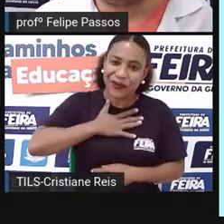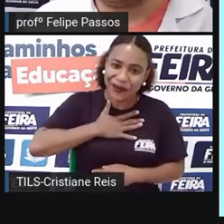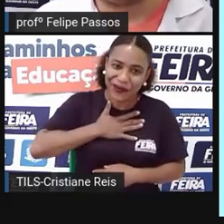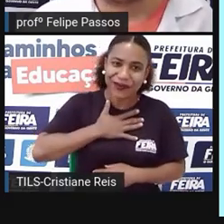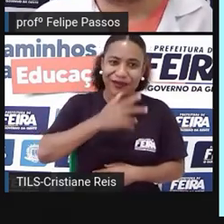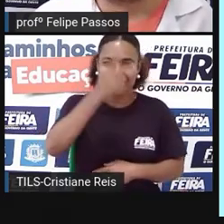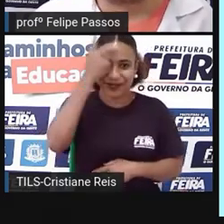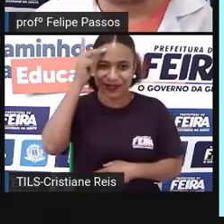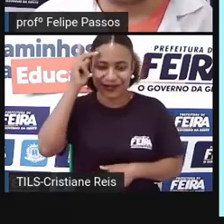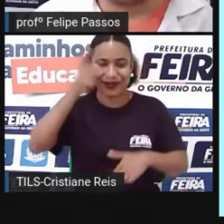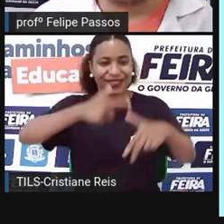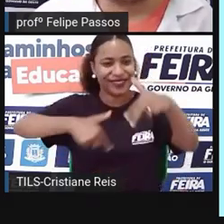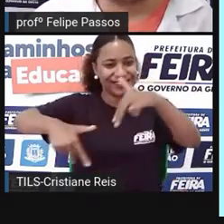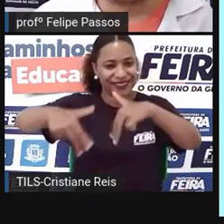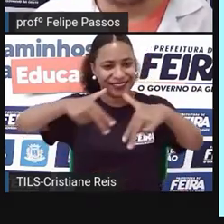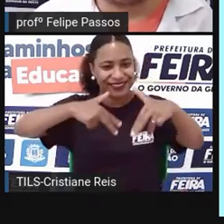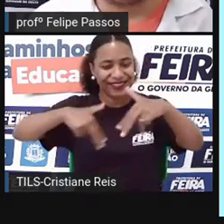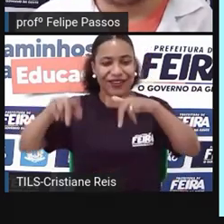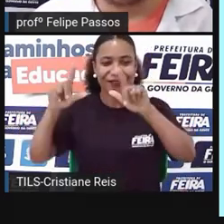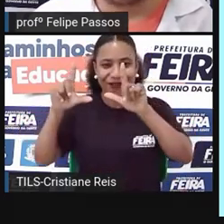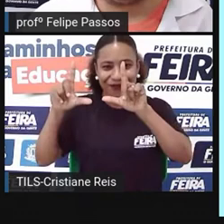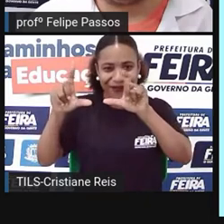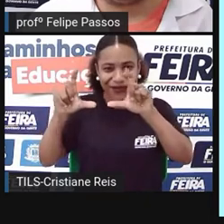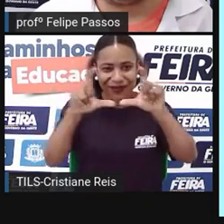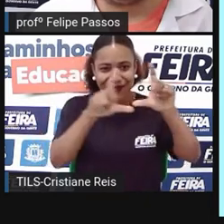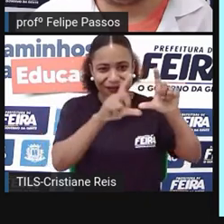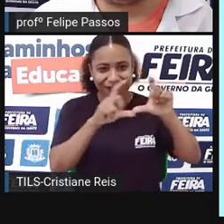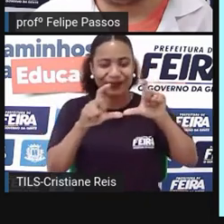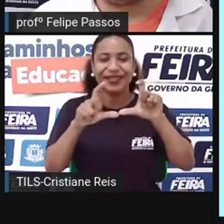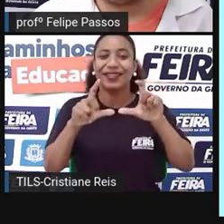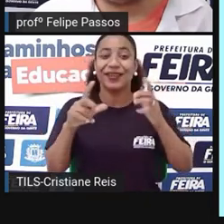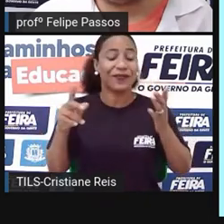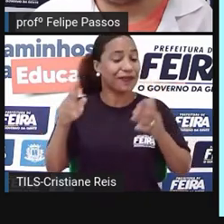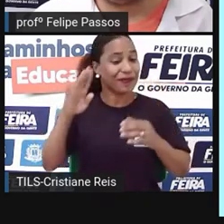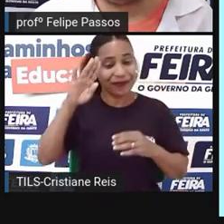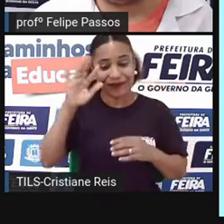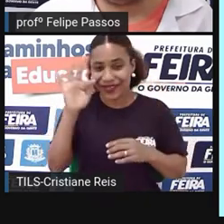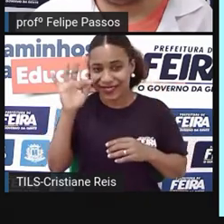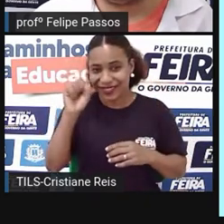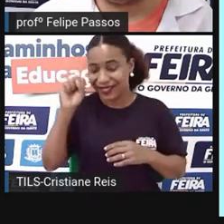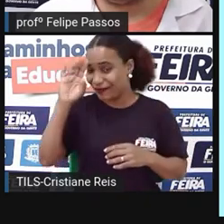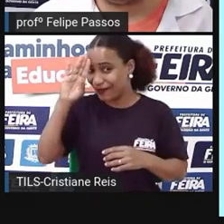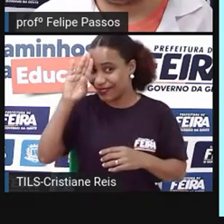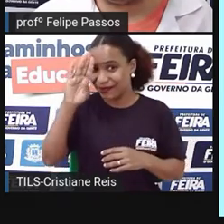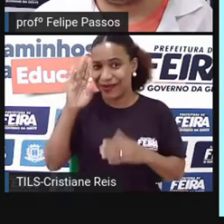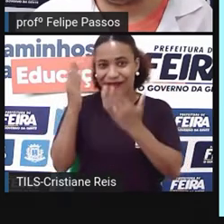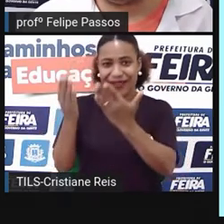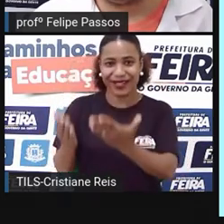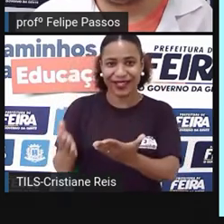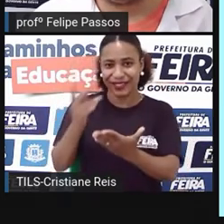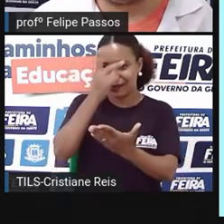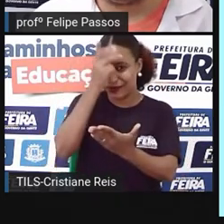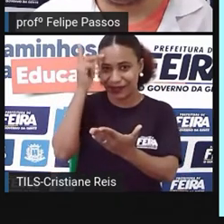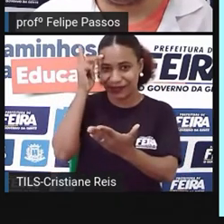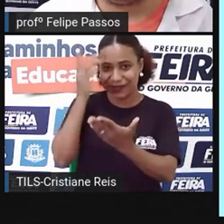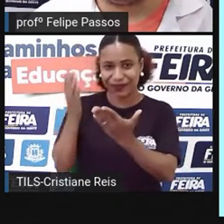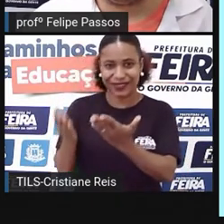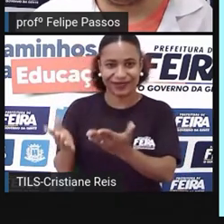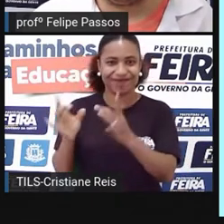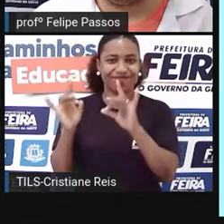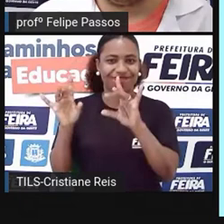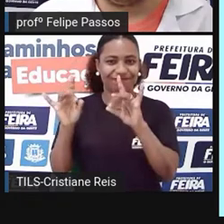normais, e eu volto a dizer, eu acho que o maior patrimônio da cidade são essas pessoas, acho que a cidade deveria ser feita para elas.